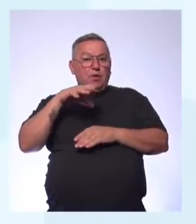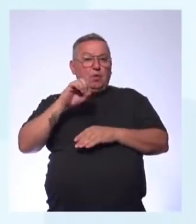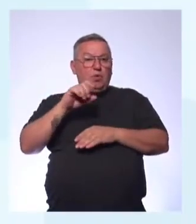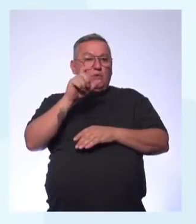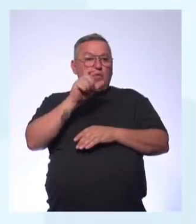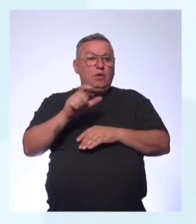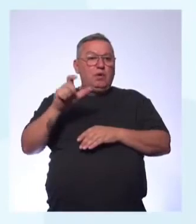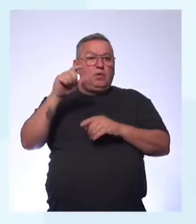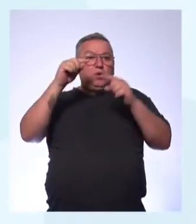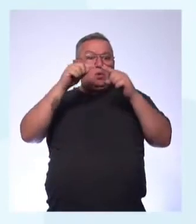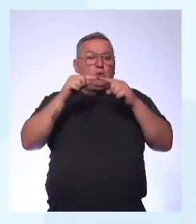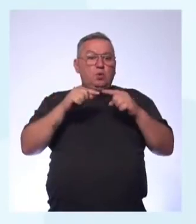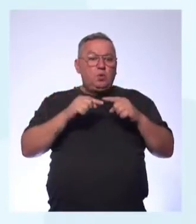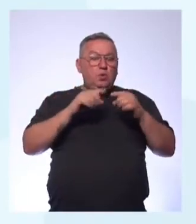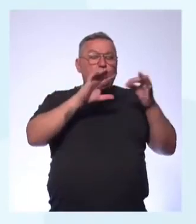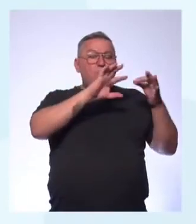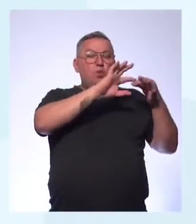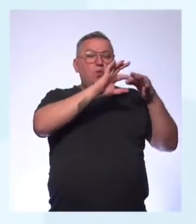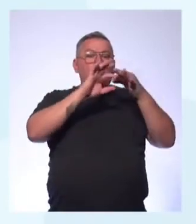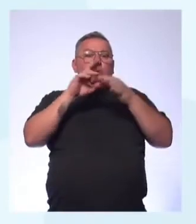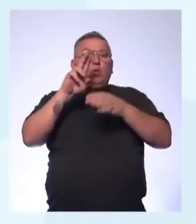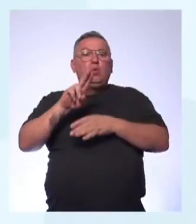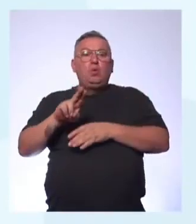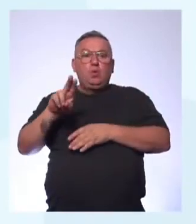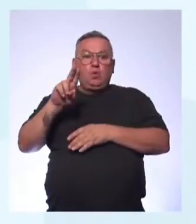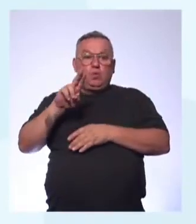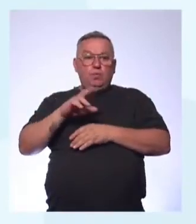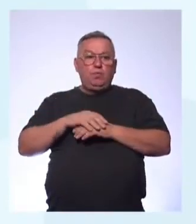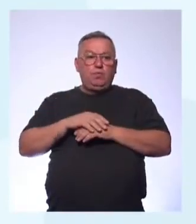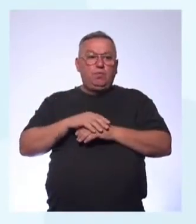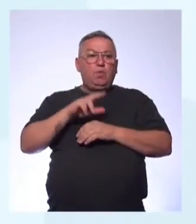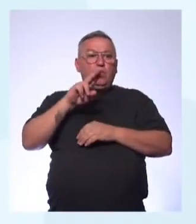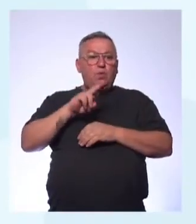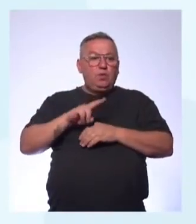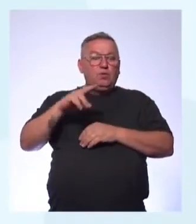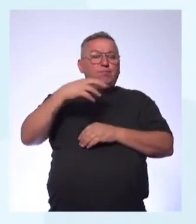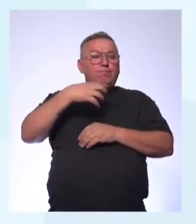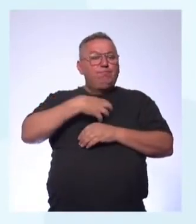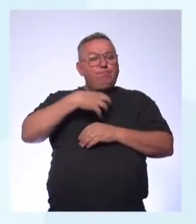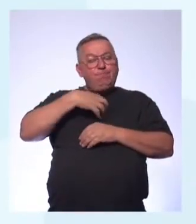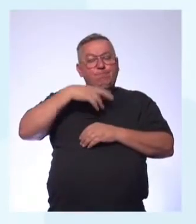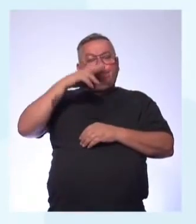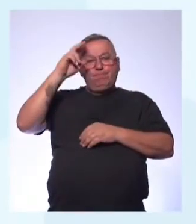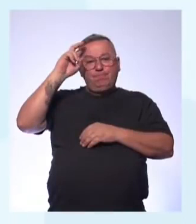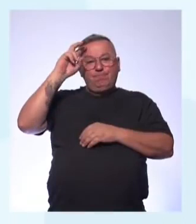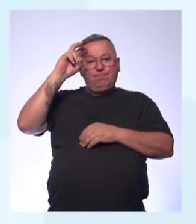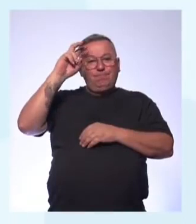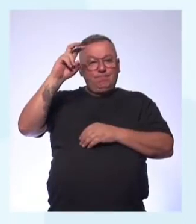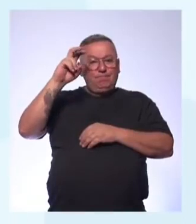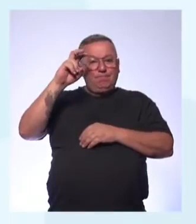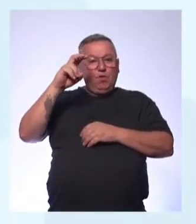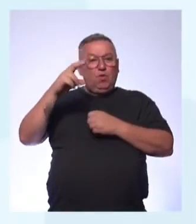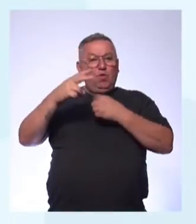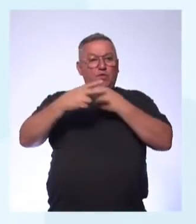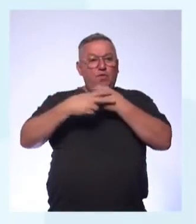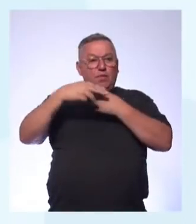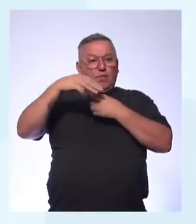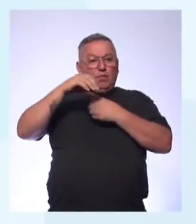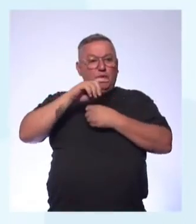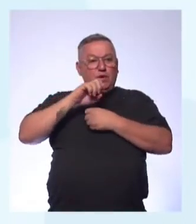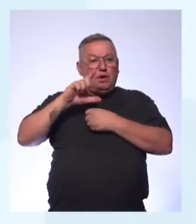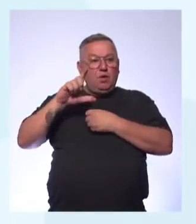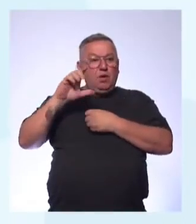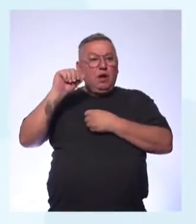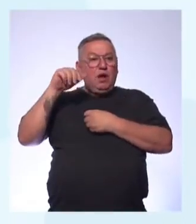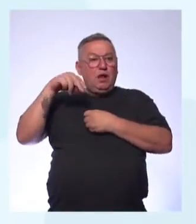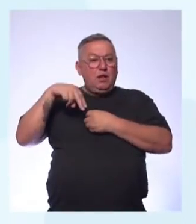de acordo com o contexto de uso 20 Empregar de forma inteligível o vermo